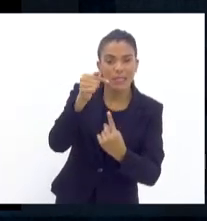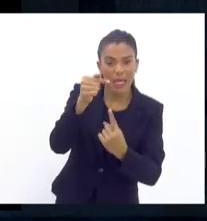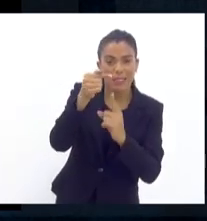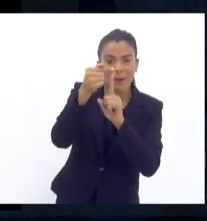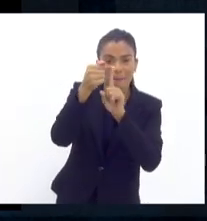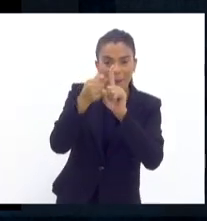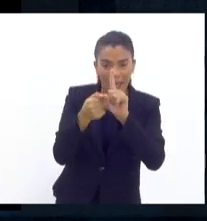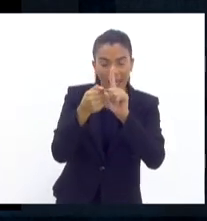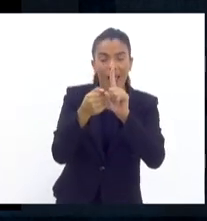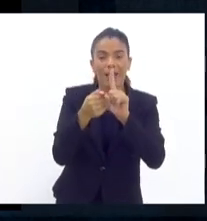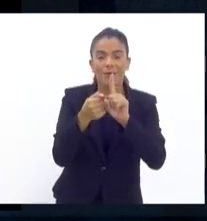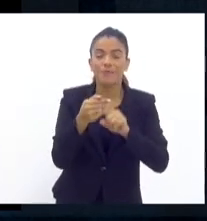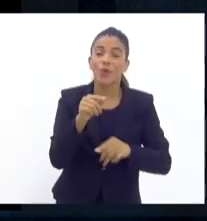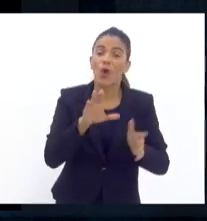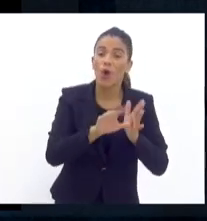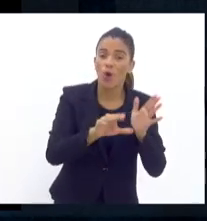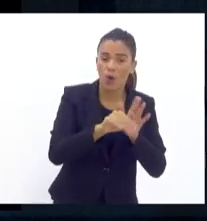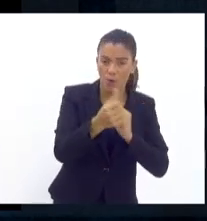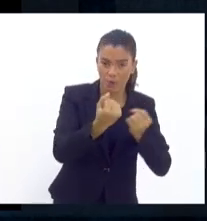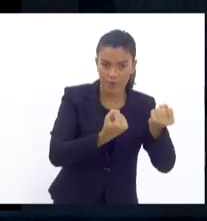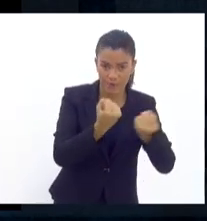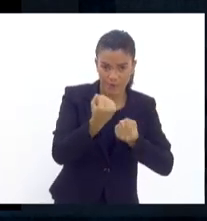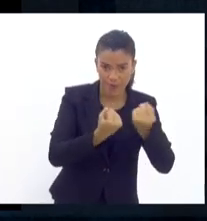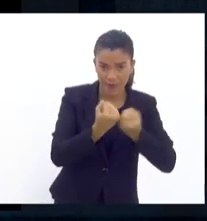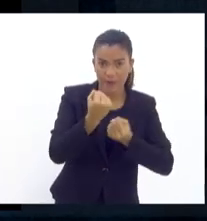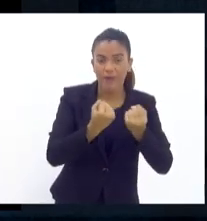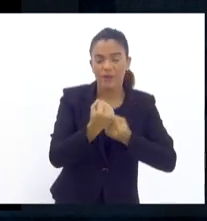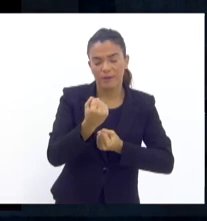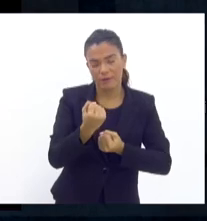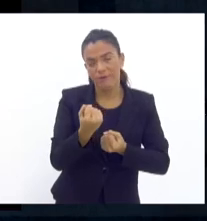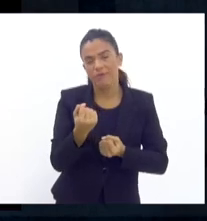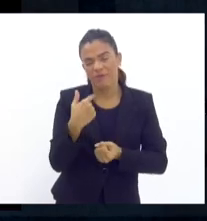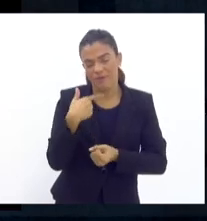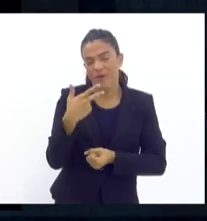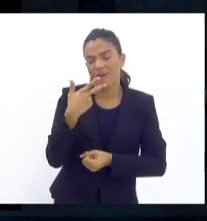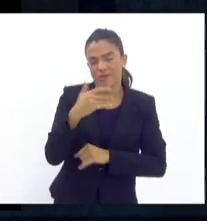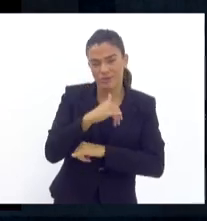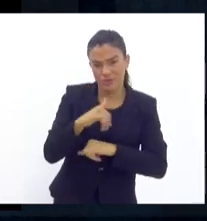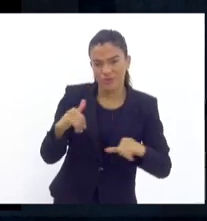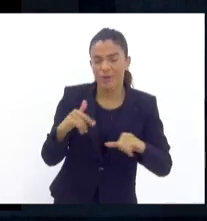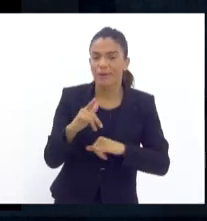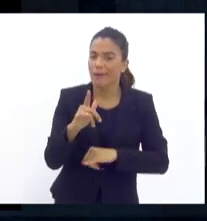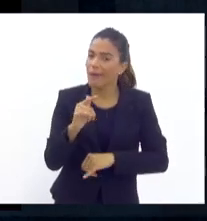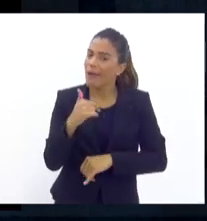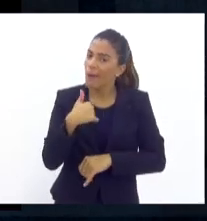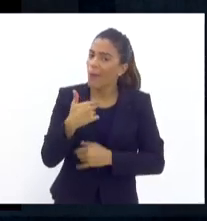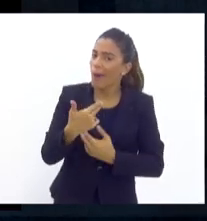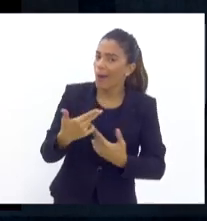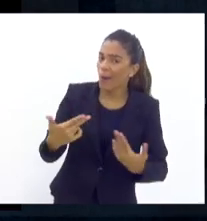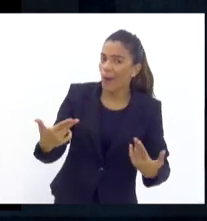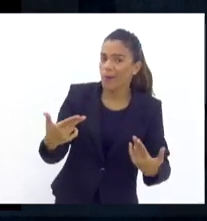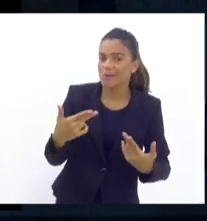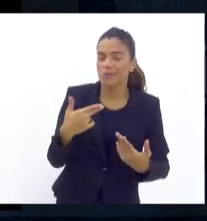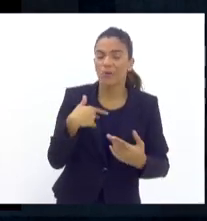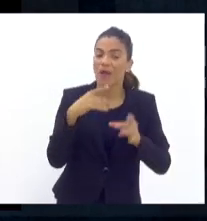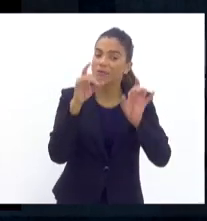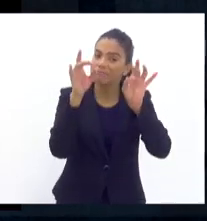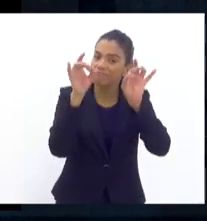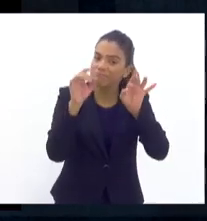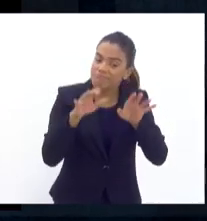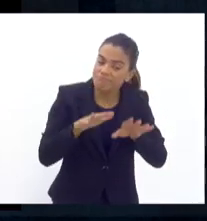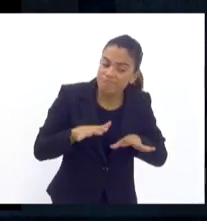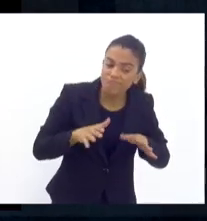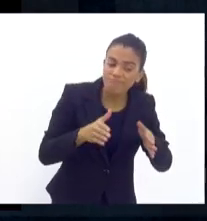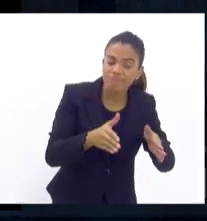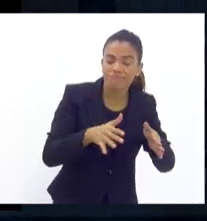números. O roubo de veículo, que é aquilo que eu falei aqui já, é uma coisa que não está acontecendo especificamente na